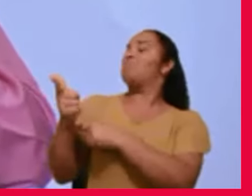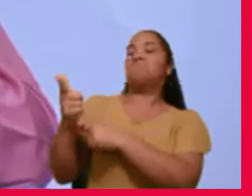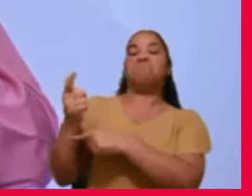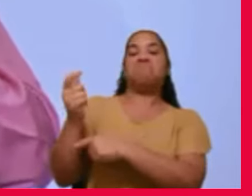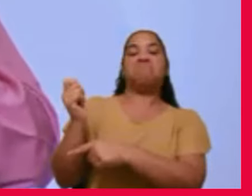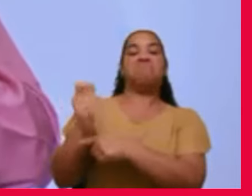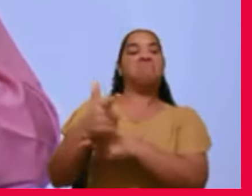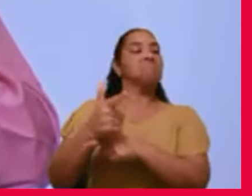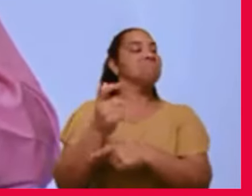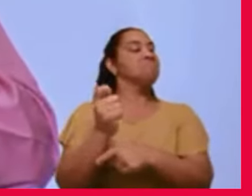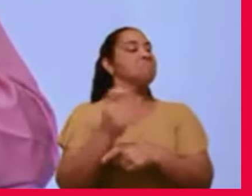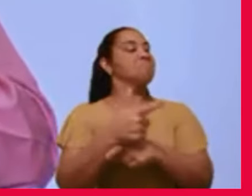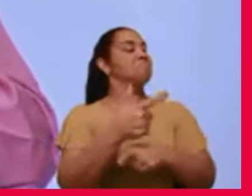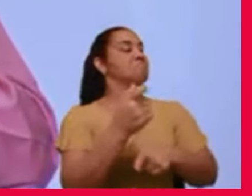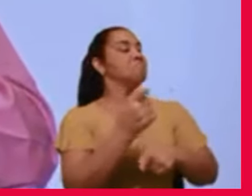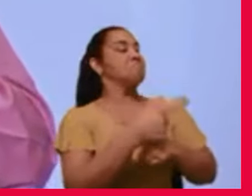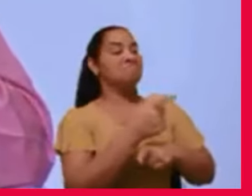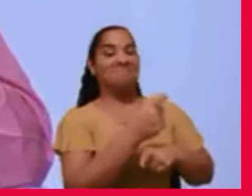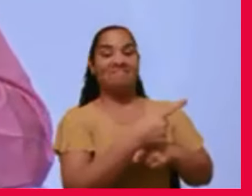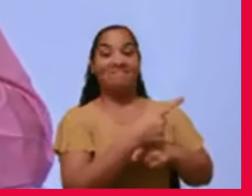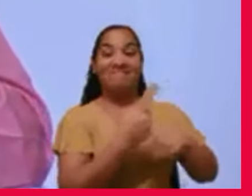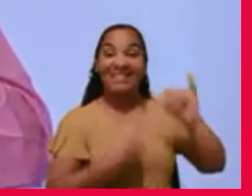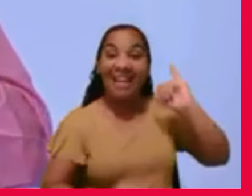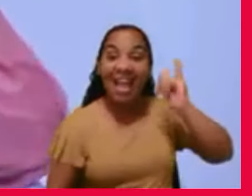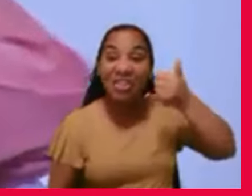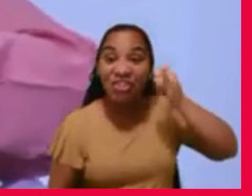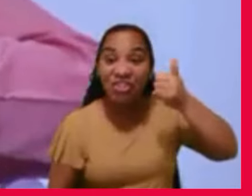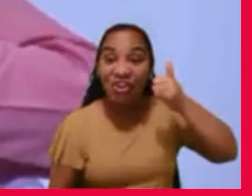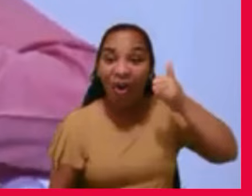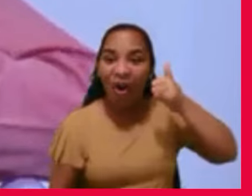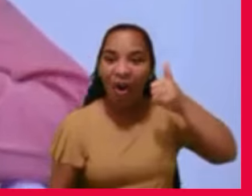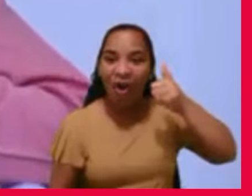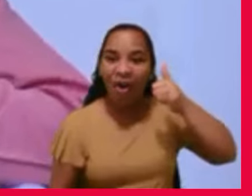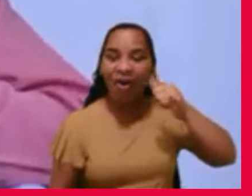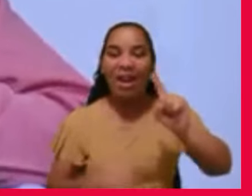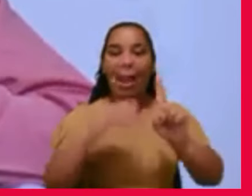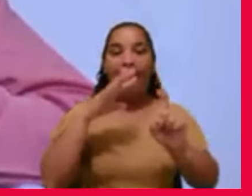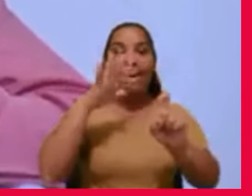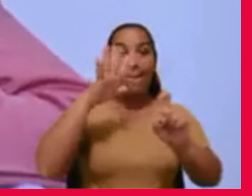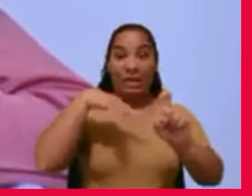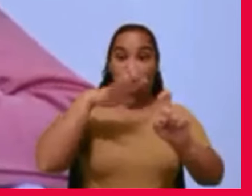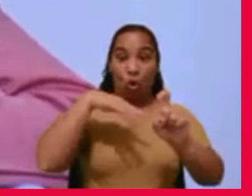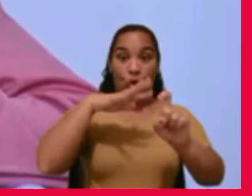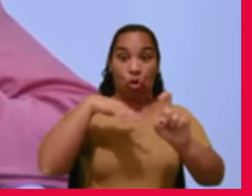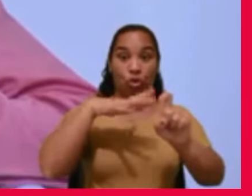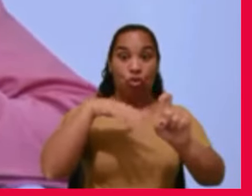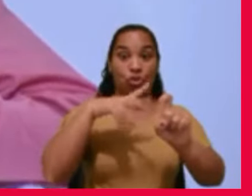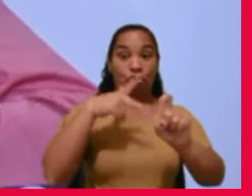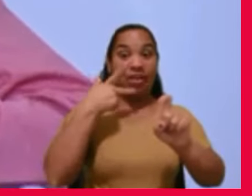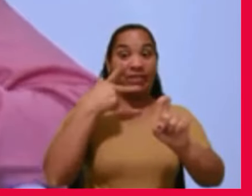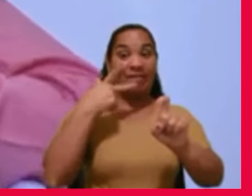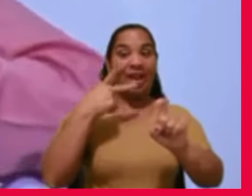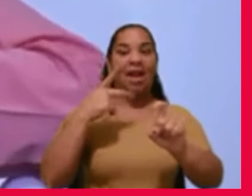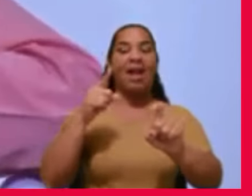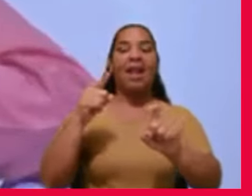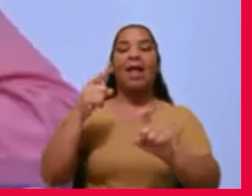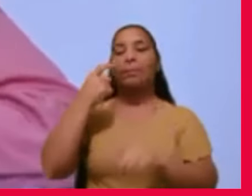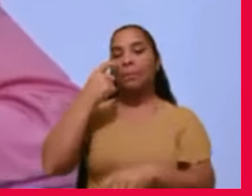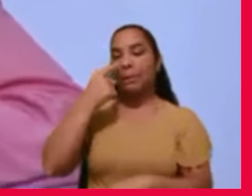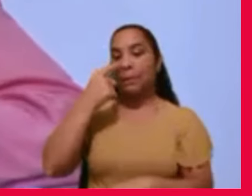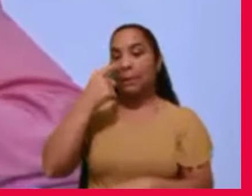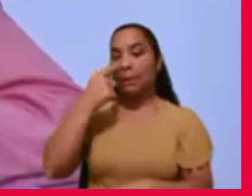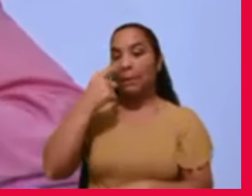que uma deusa o castigou, deslumbrado por si mesmo, pela sua